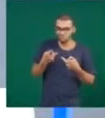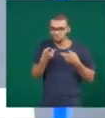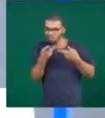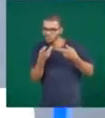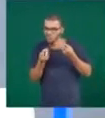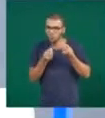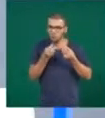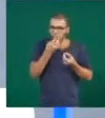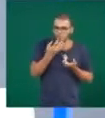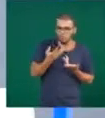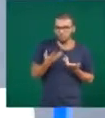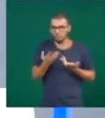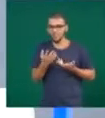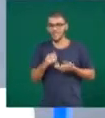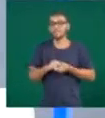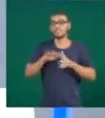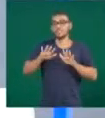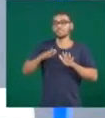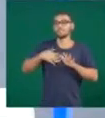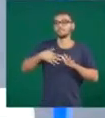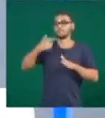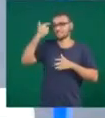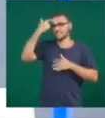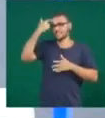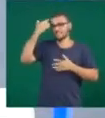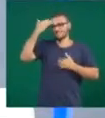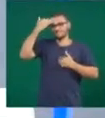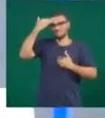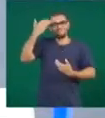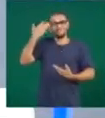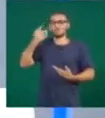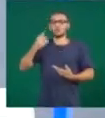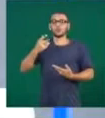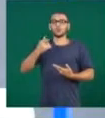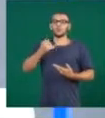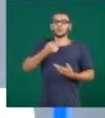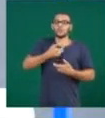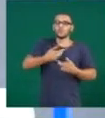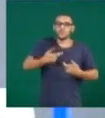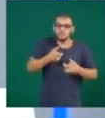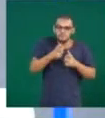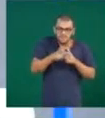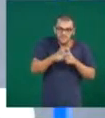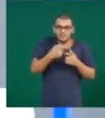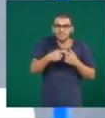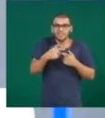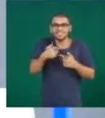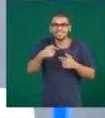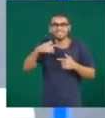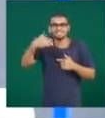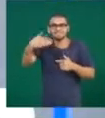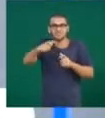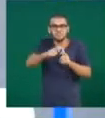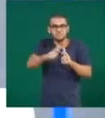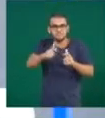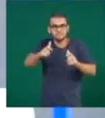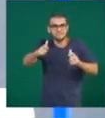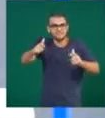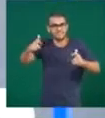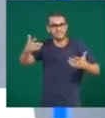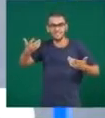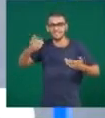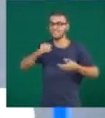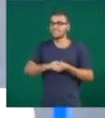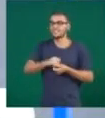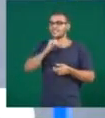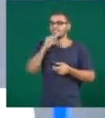a valorizar, começar a agradecer por coisas pequenas. Que coisas maiores vão vir, sabe? Assim, é natural que isso acontece. E